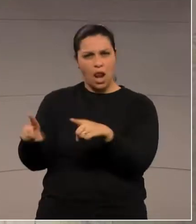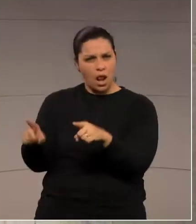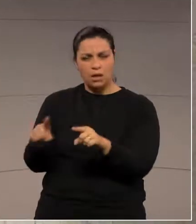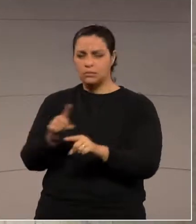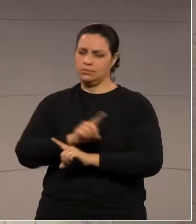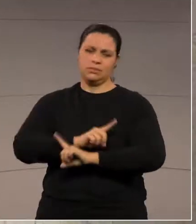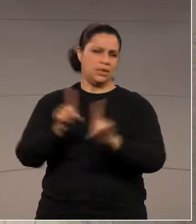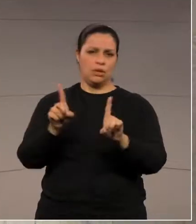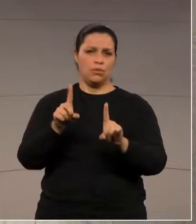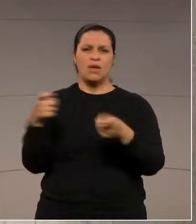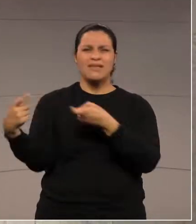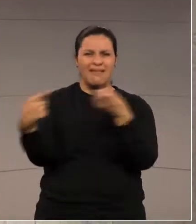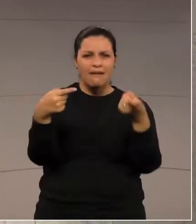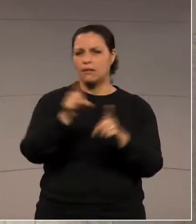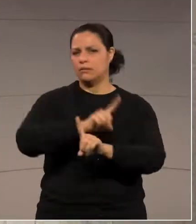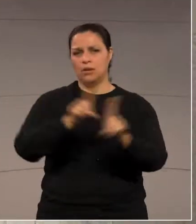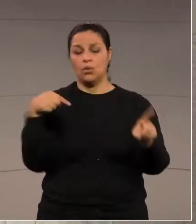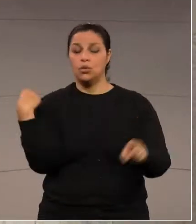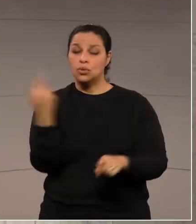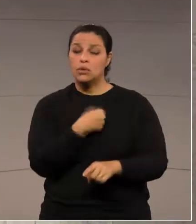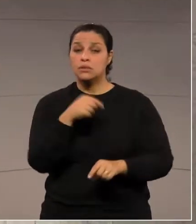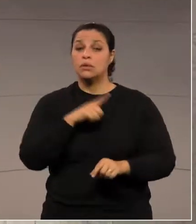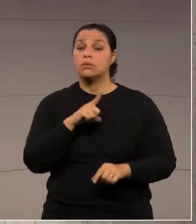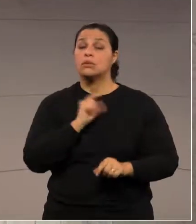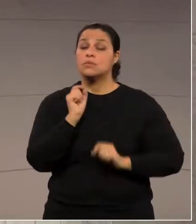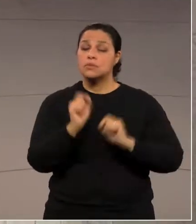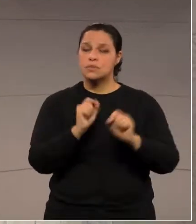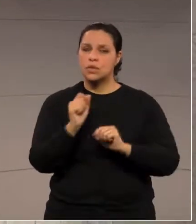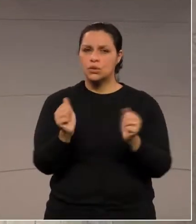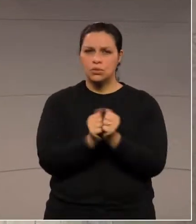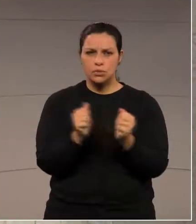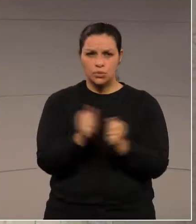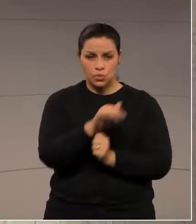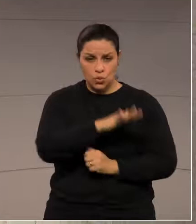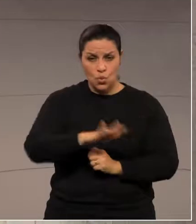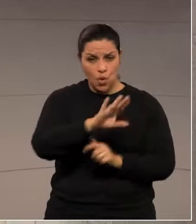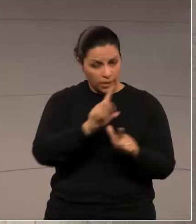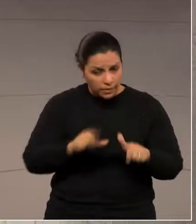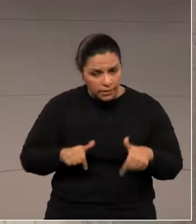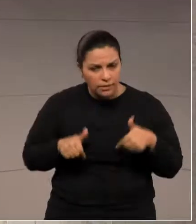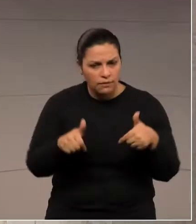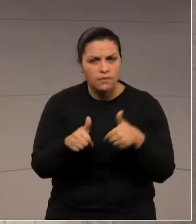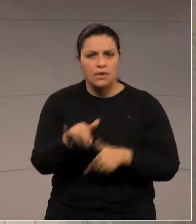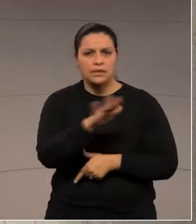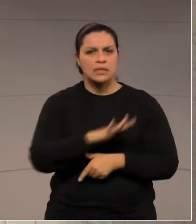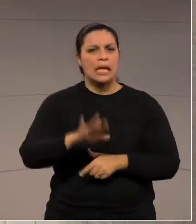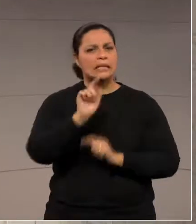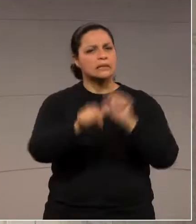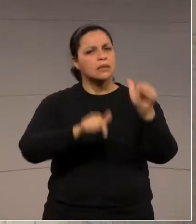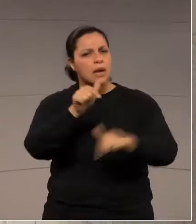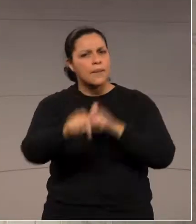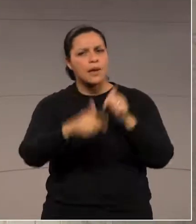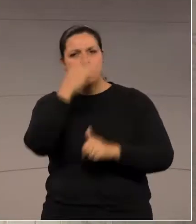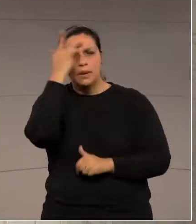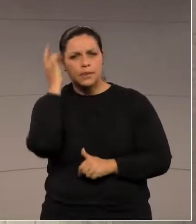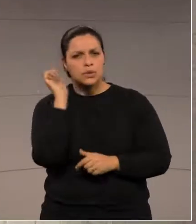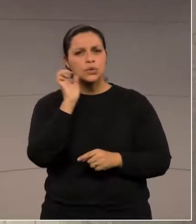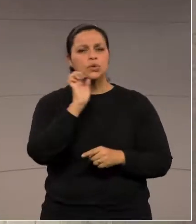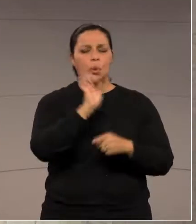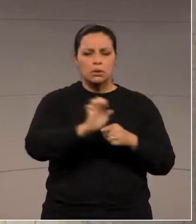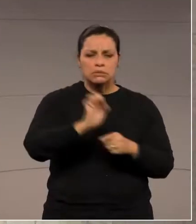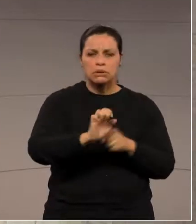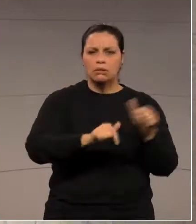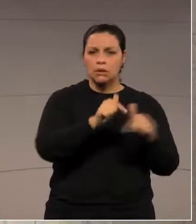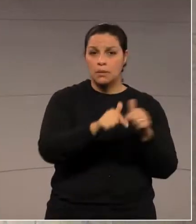ninguém. Eu faço parte da frente em defesa do serviço público, já defendi aqui que não se